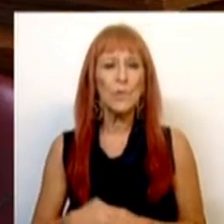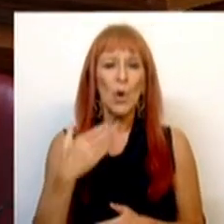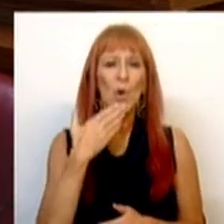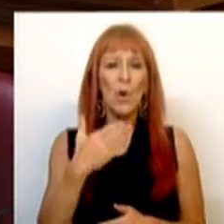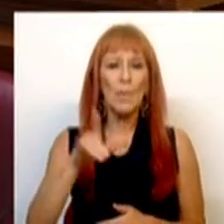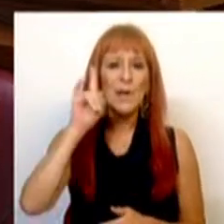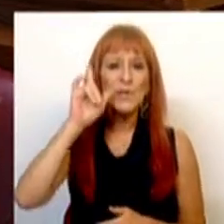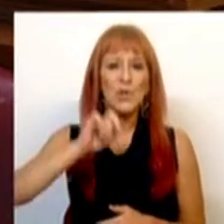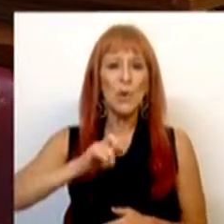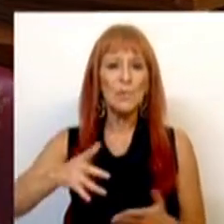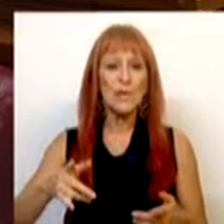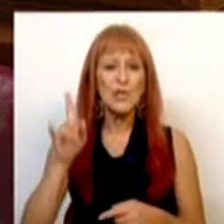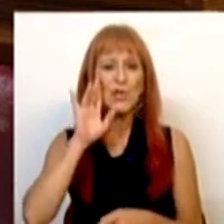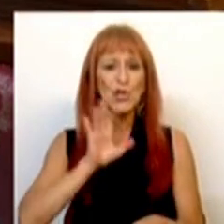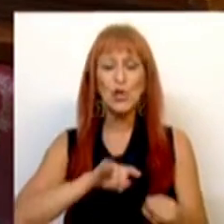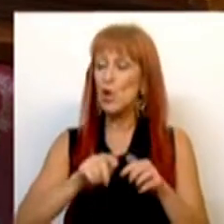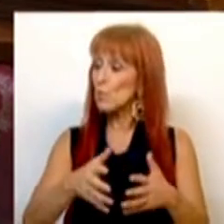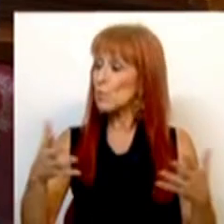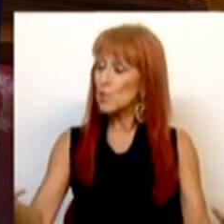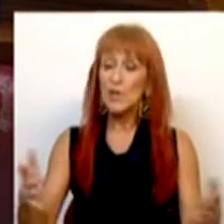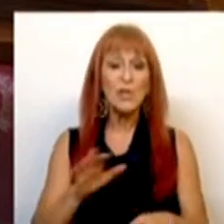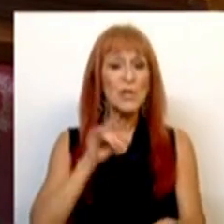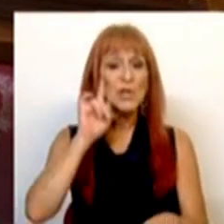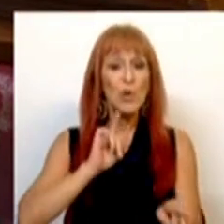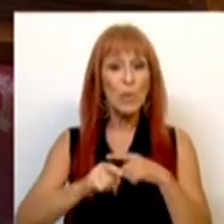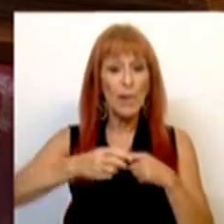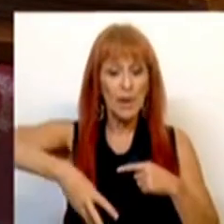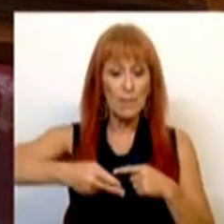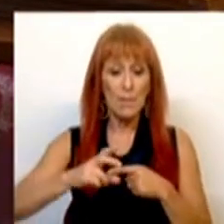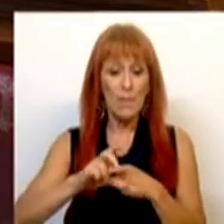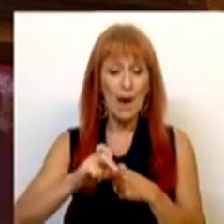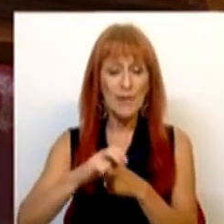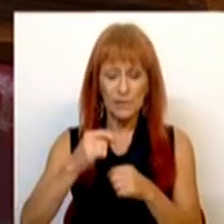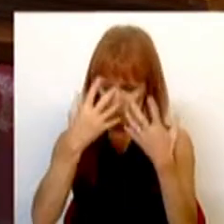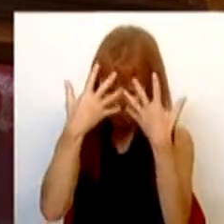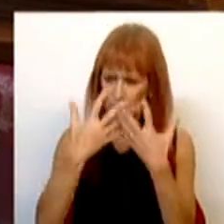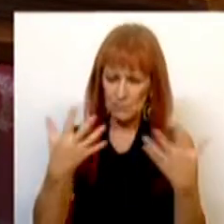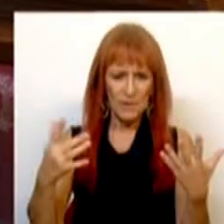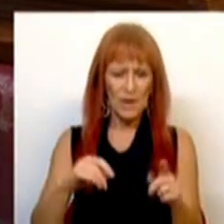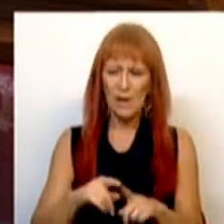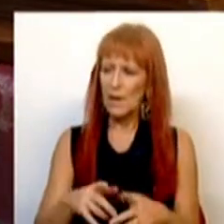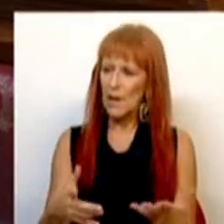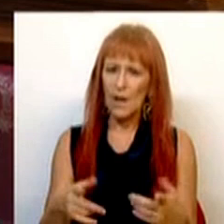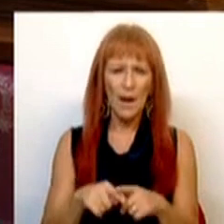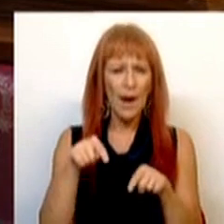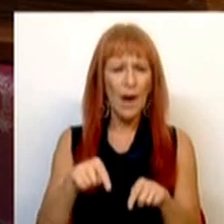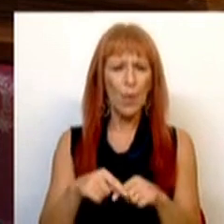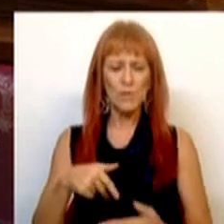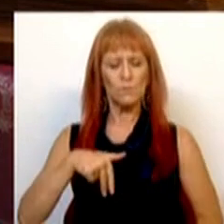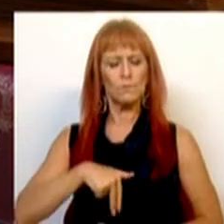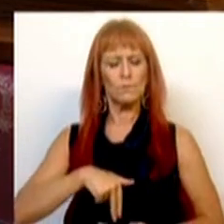Obrigado, Sra. Presidente, Sras. e Srs. Deputados. Sra. Deputada Márcia Passos, eu espanto-me sempre esta